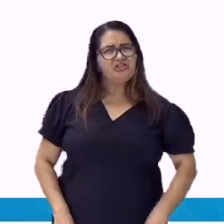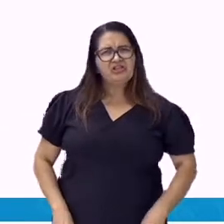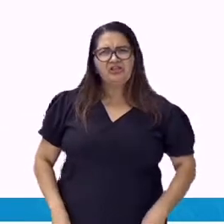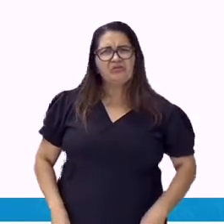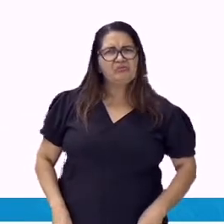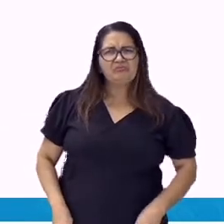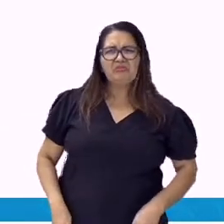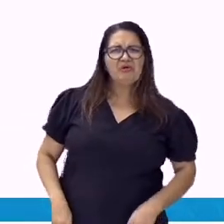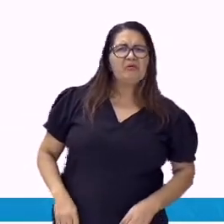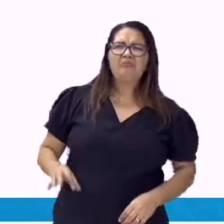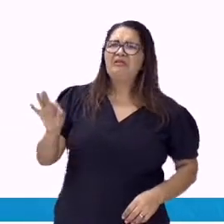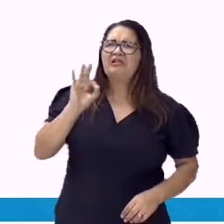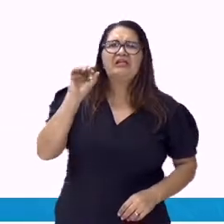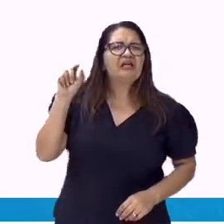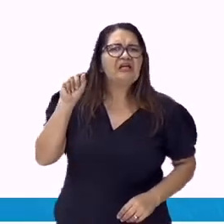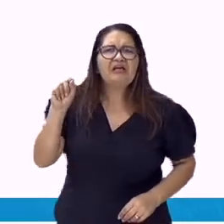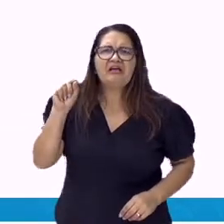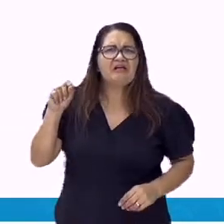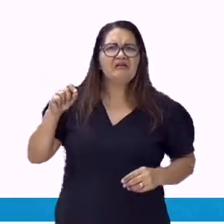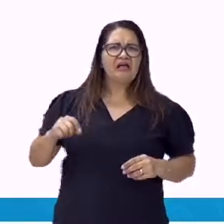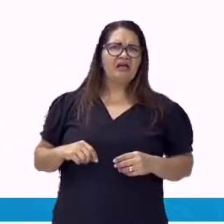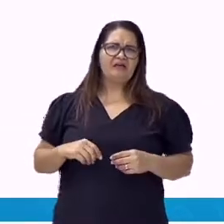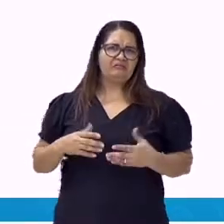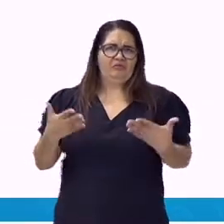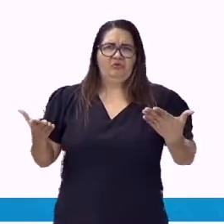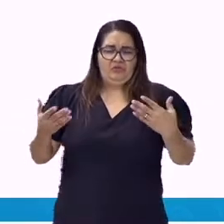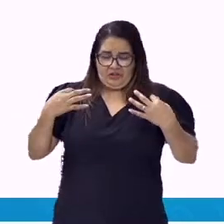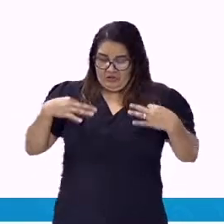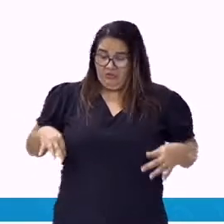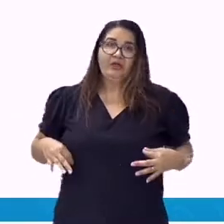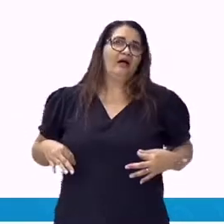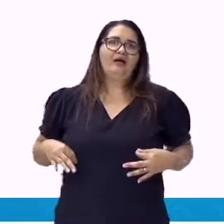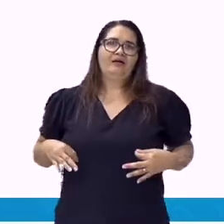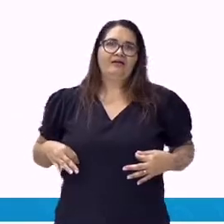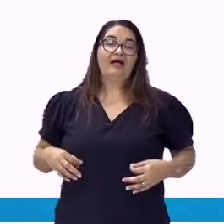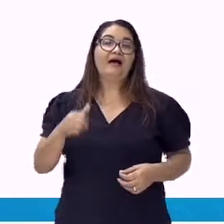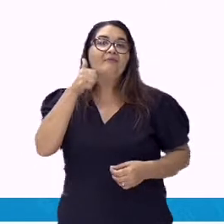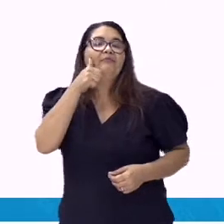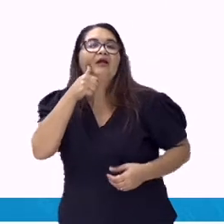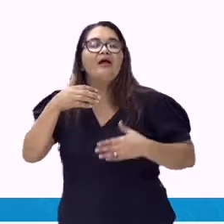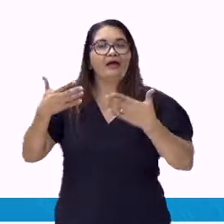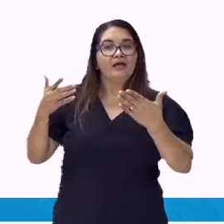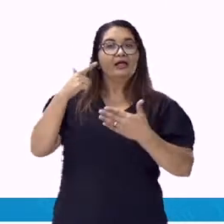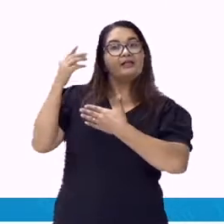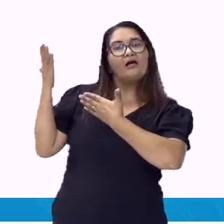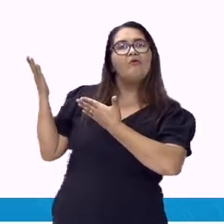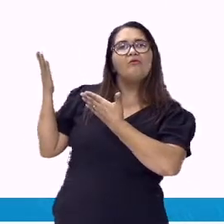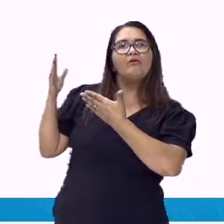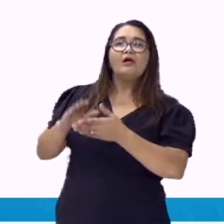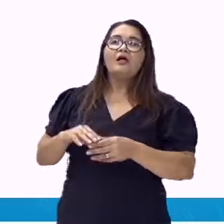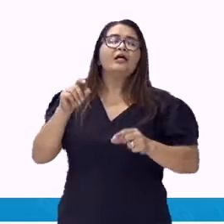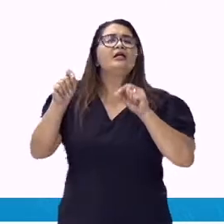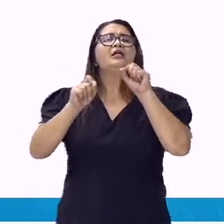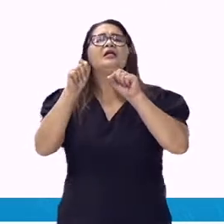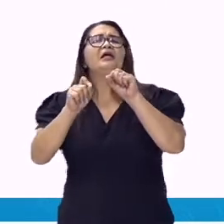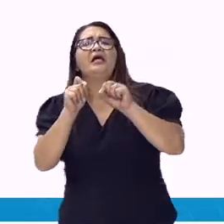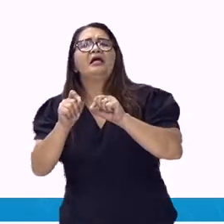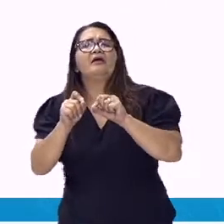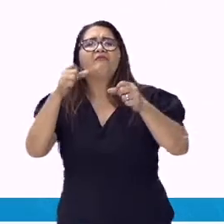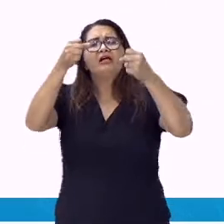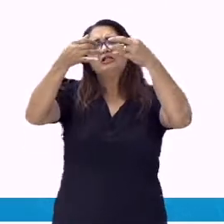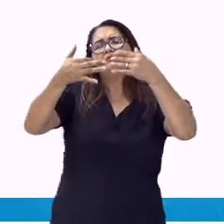Outras viagens virão. Alguém deve me explicar a matéria. Cada